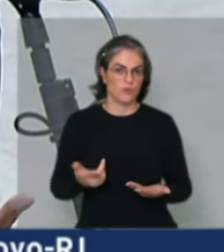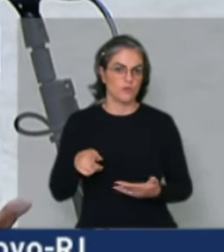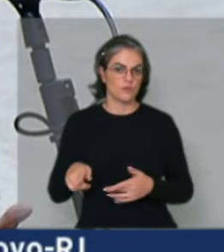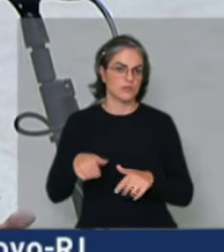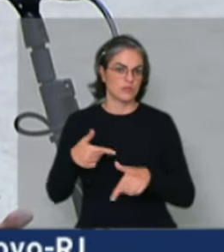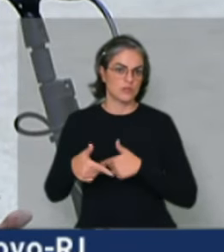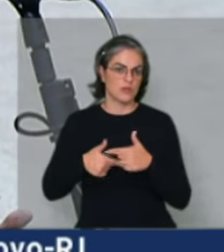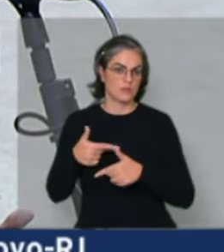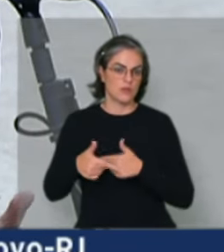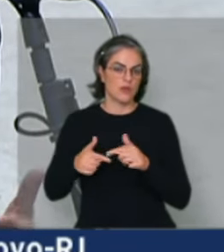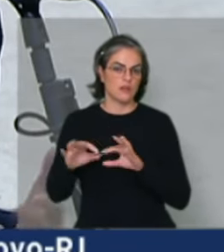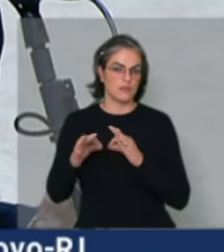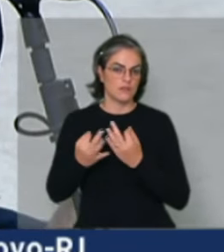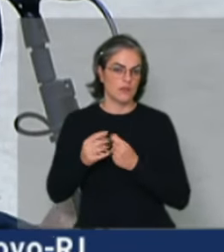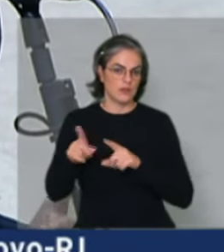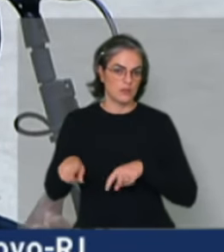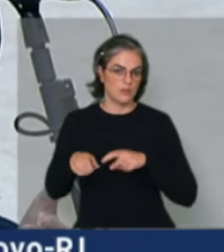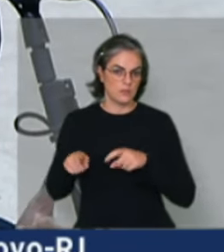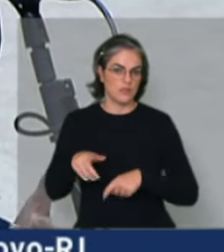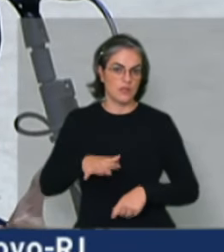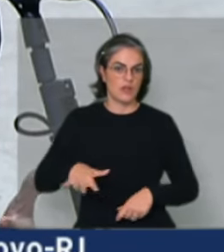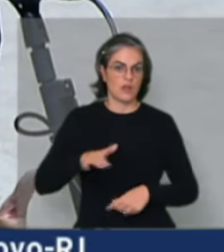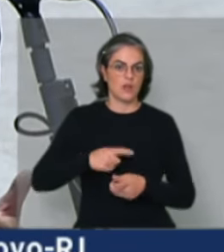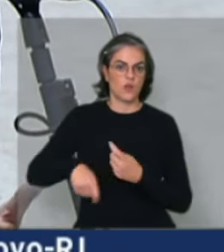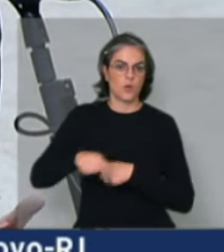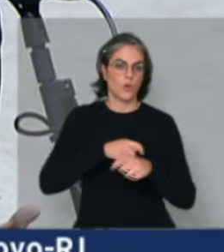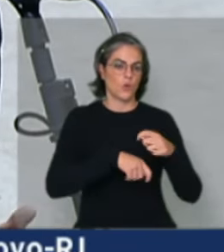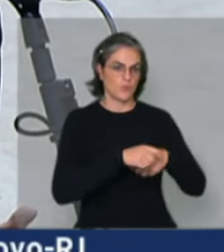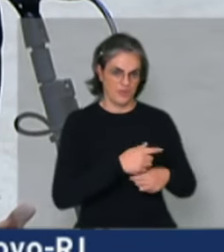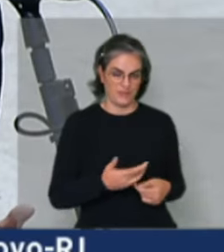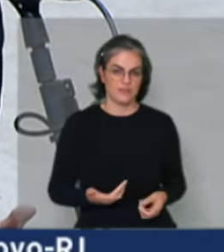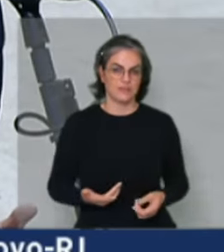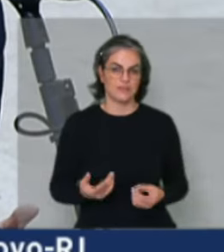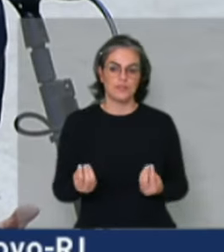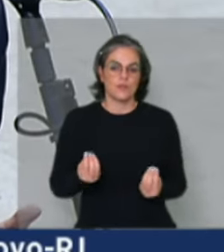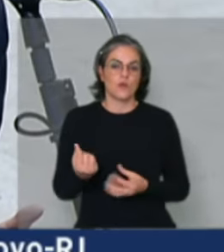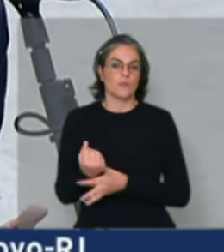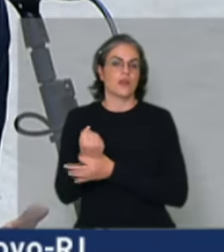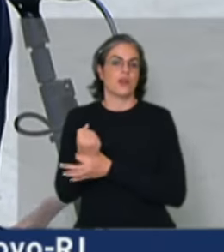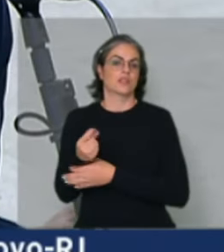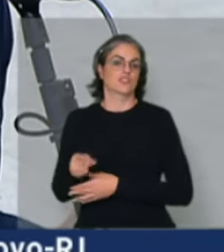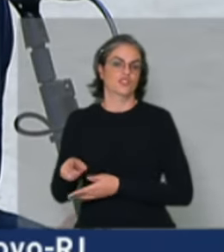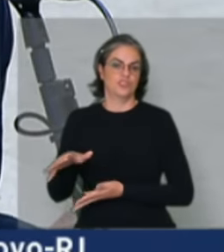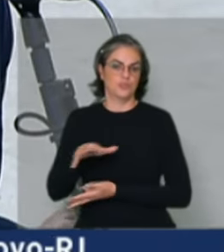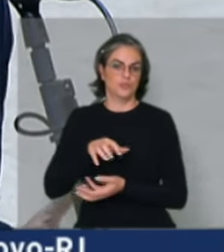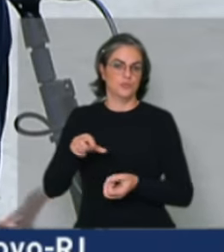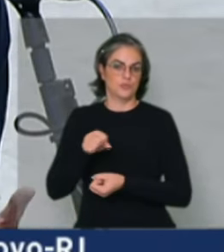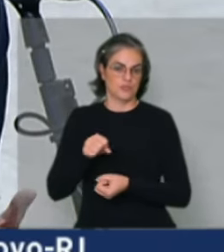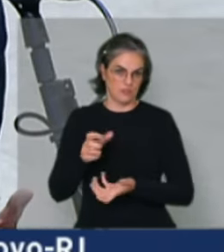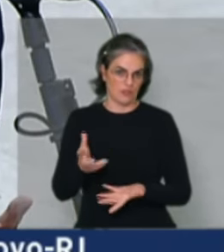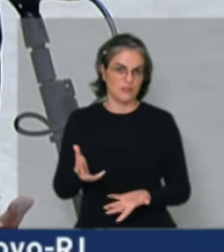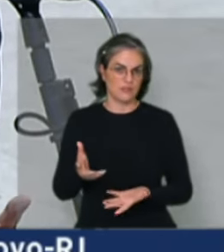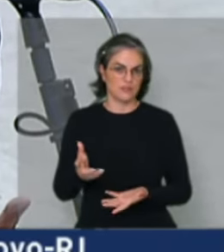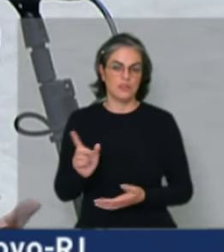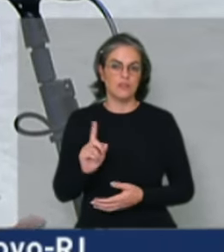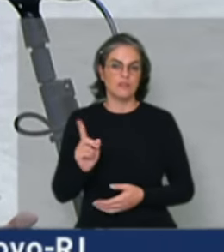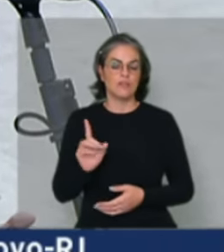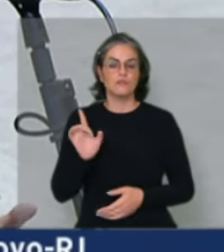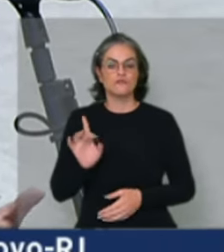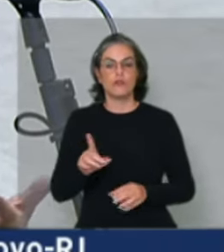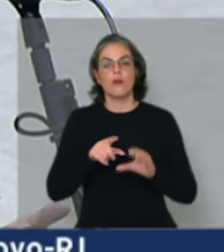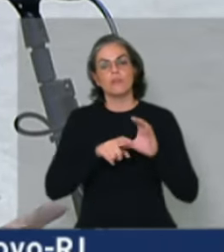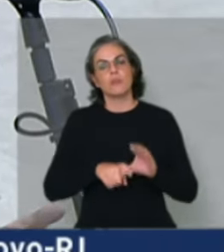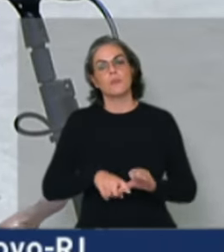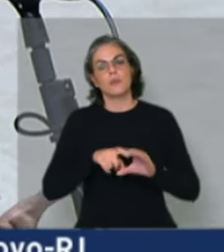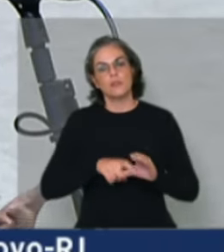agricultura no setor econômico e como garantir essa sustentabilidade sem sempre também só depender de ajuda do